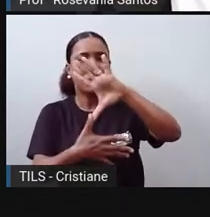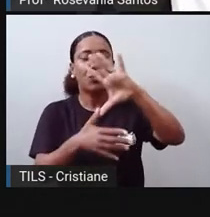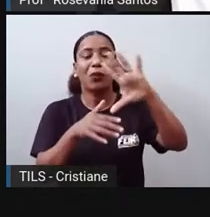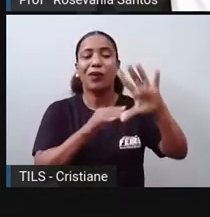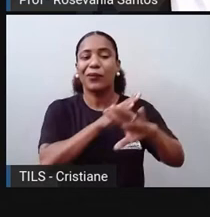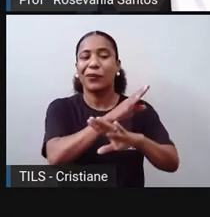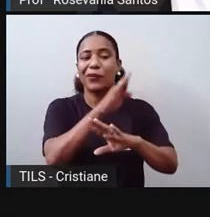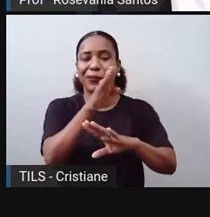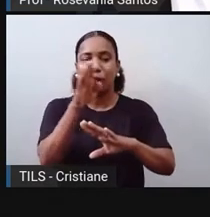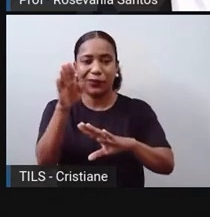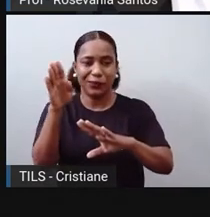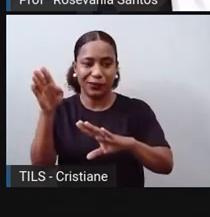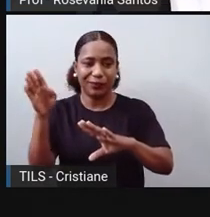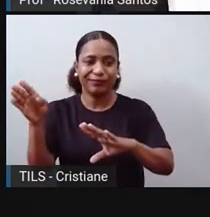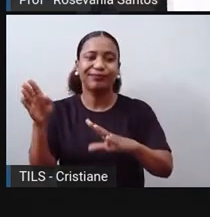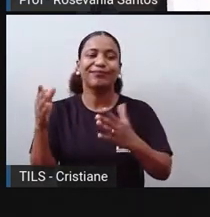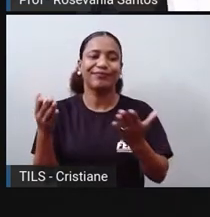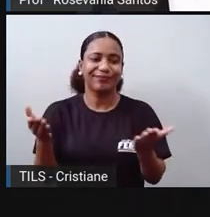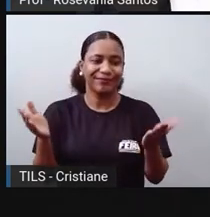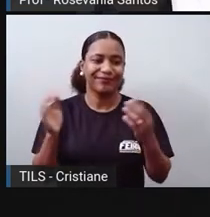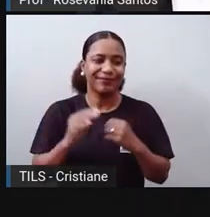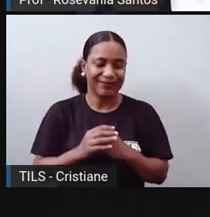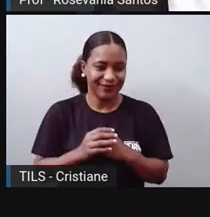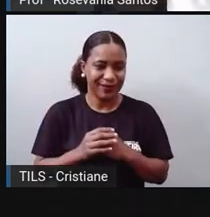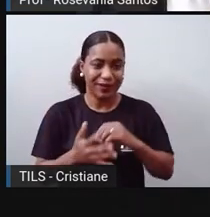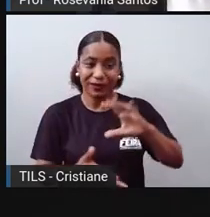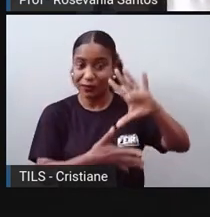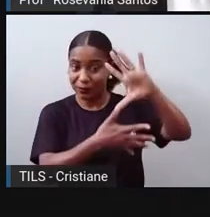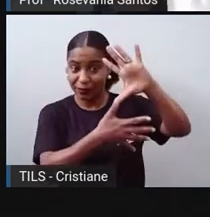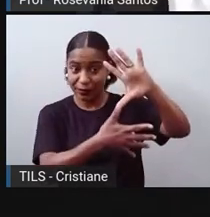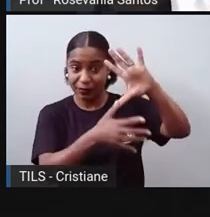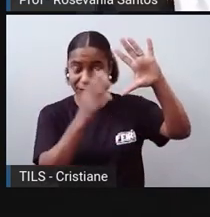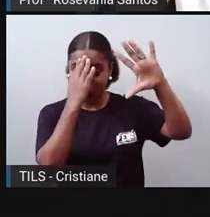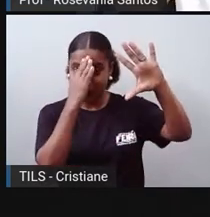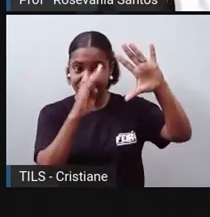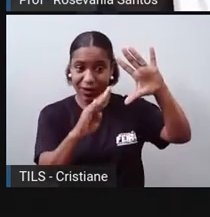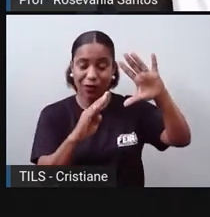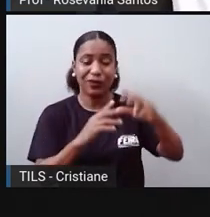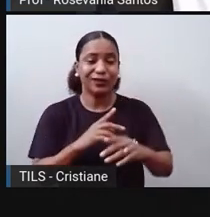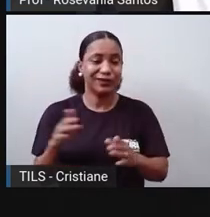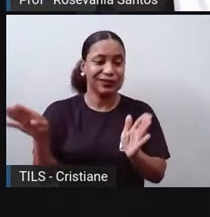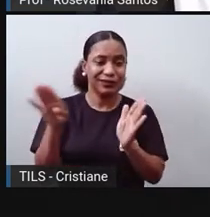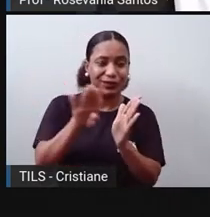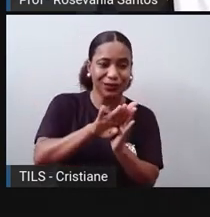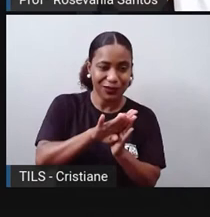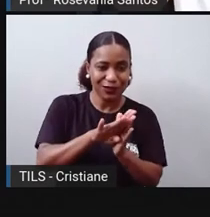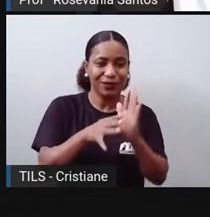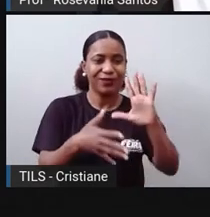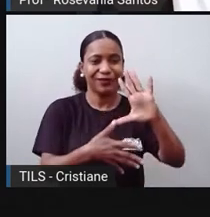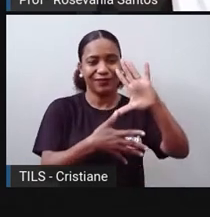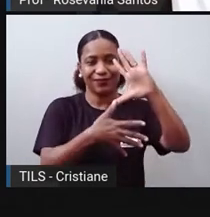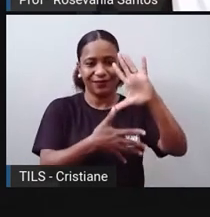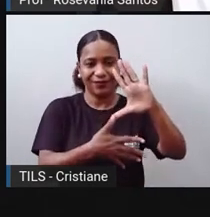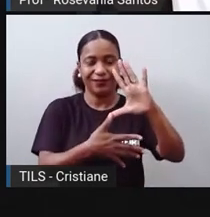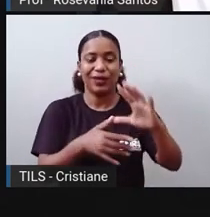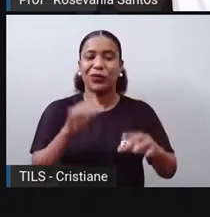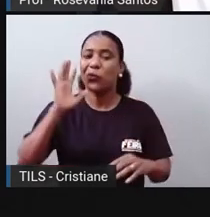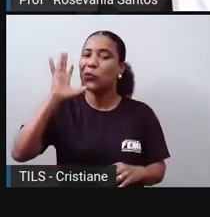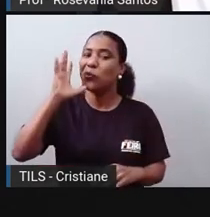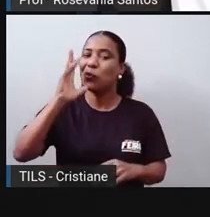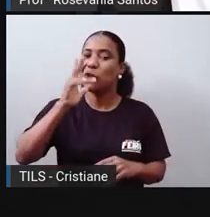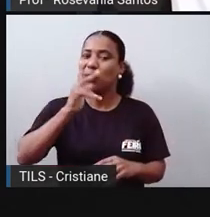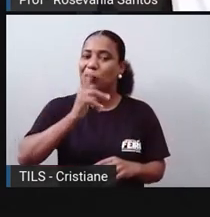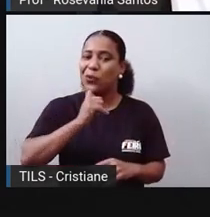conquistando um pouco essa outra costa do continente americano. Mas, de qualquer forma, não era muita velocidade assim. Então a gente